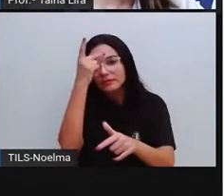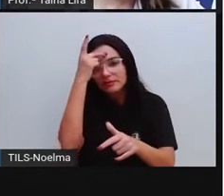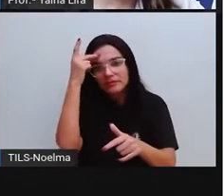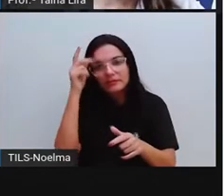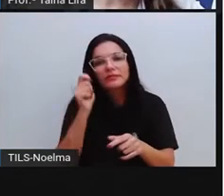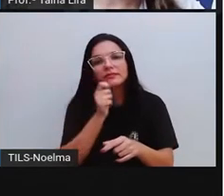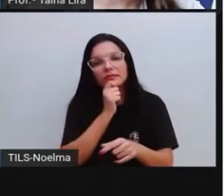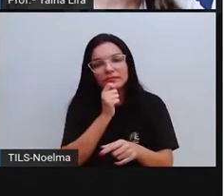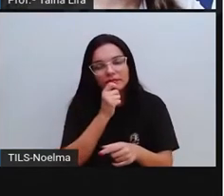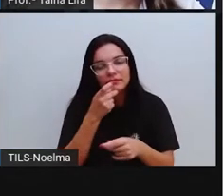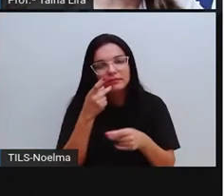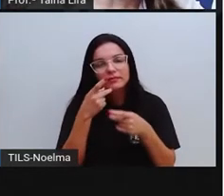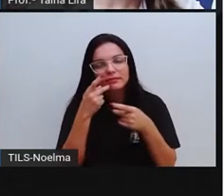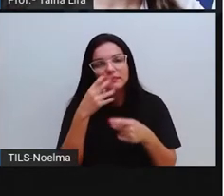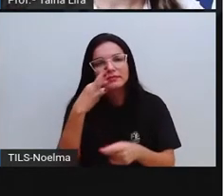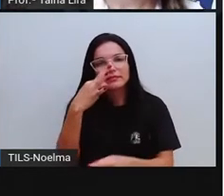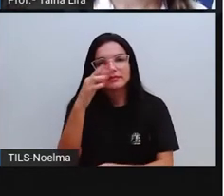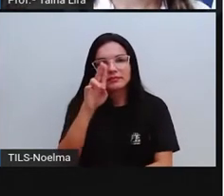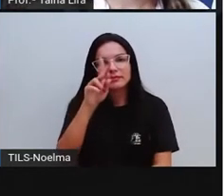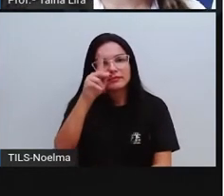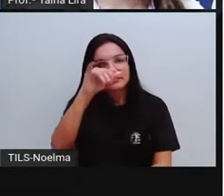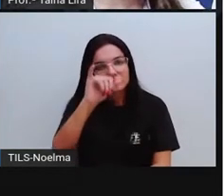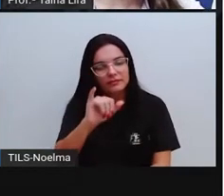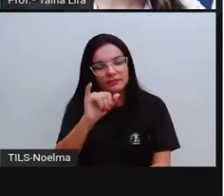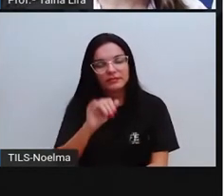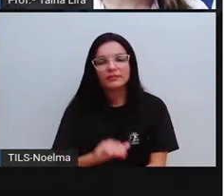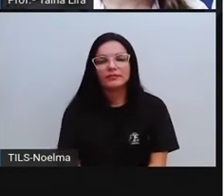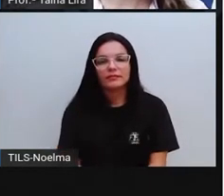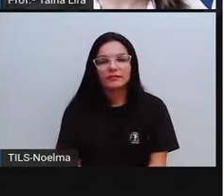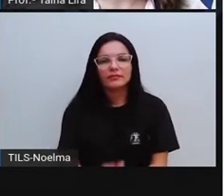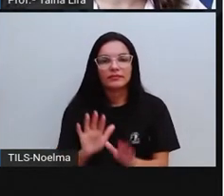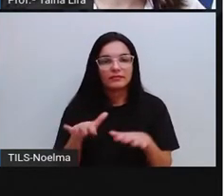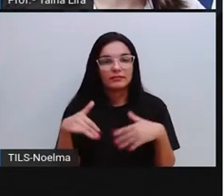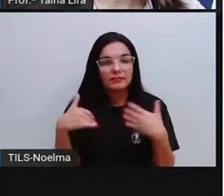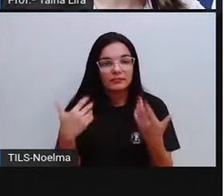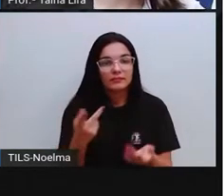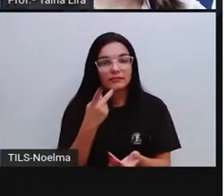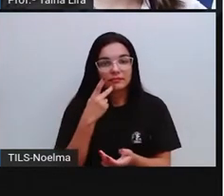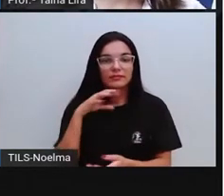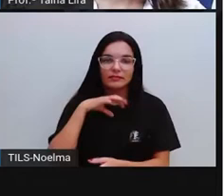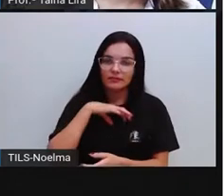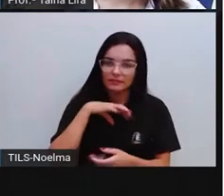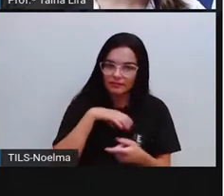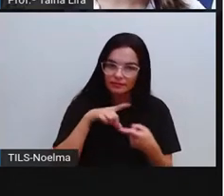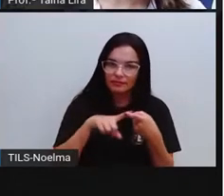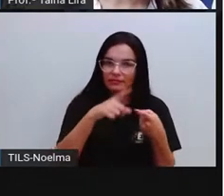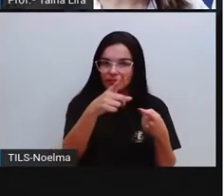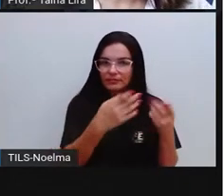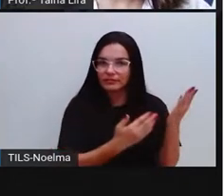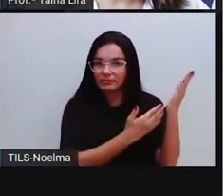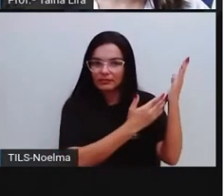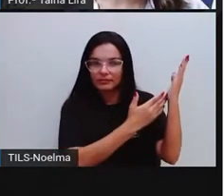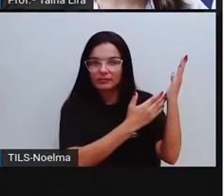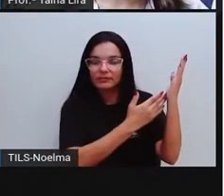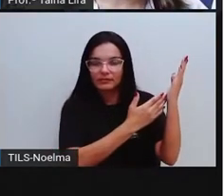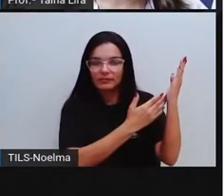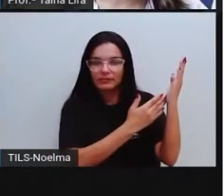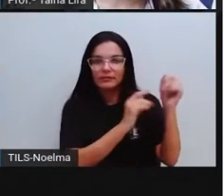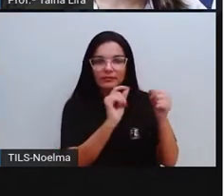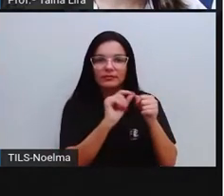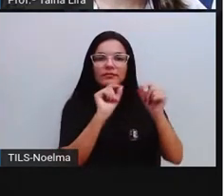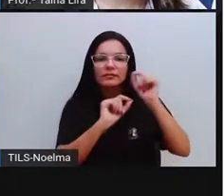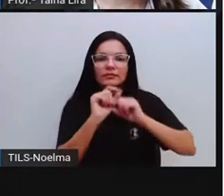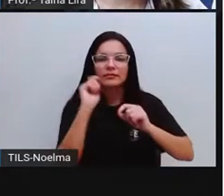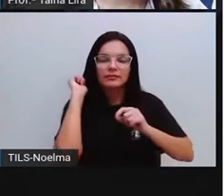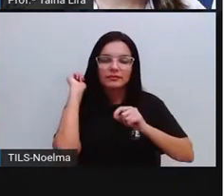os dialetos, tá bom? Bom, os tupinambás falam português, certo? Eles praticam a